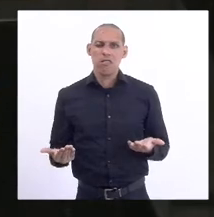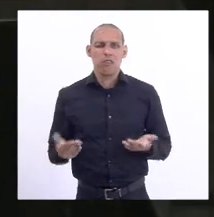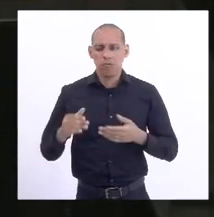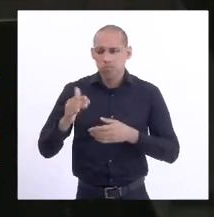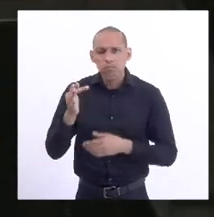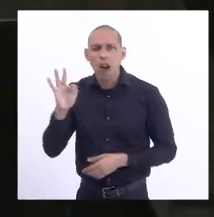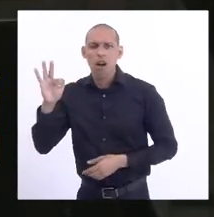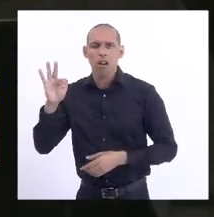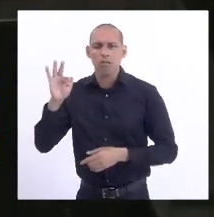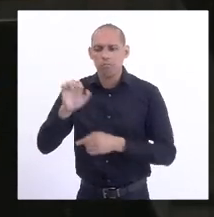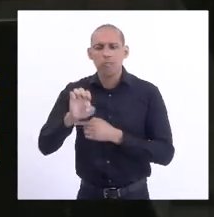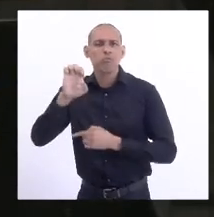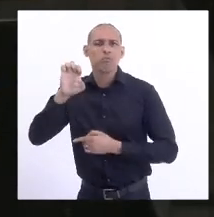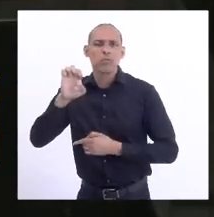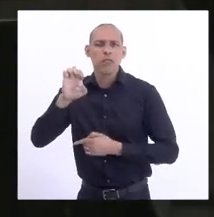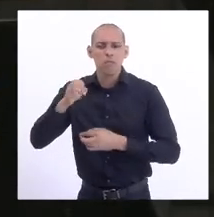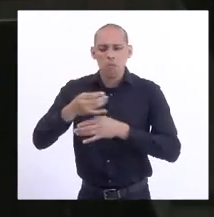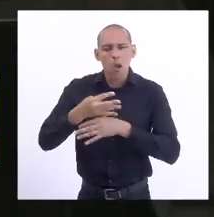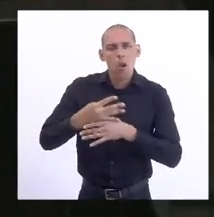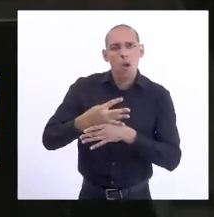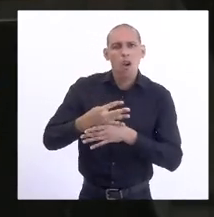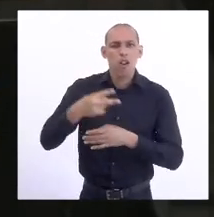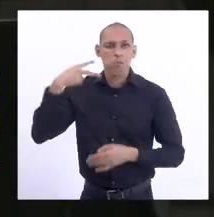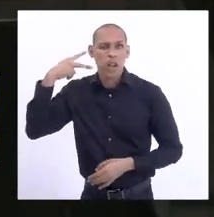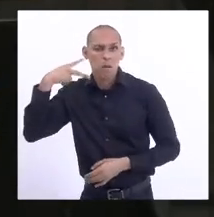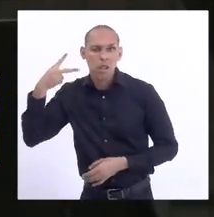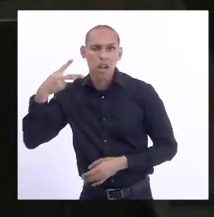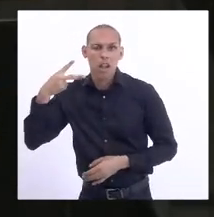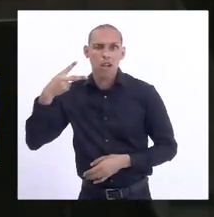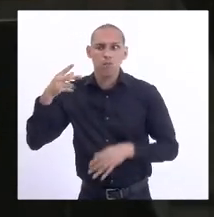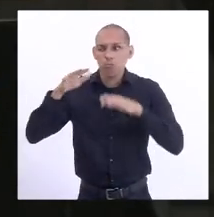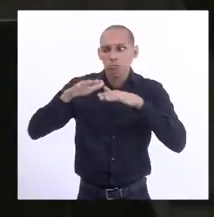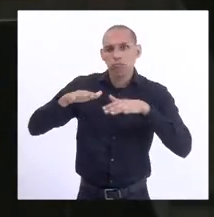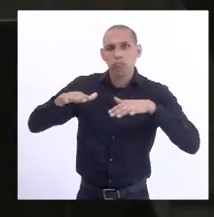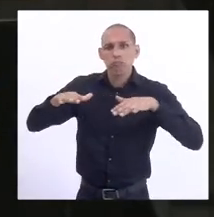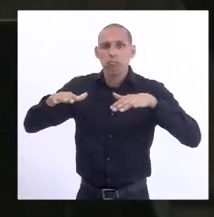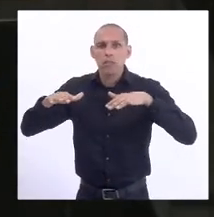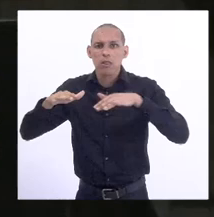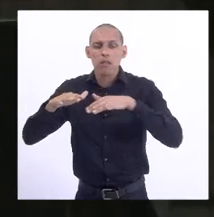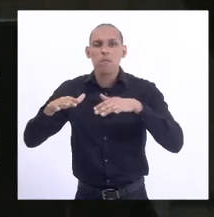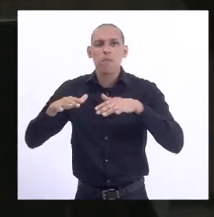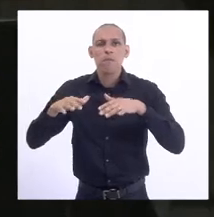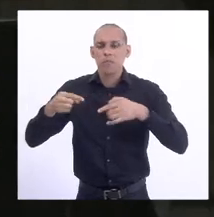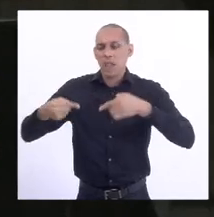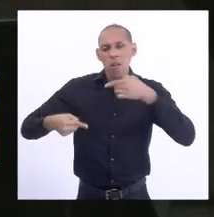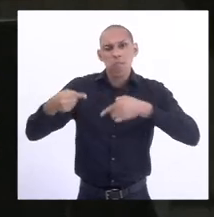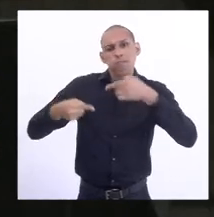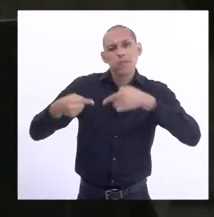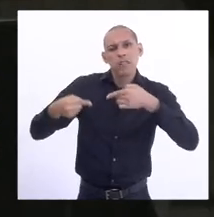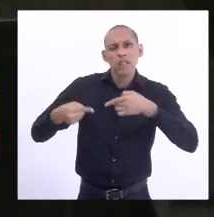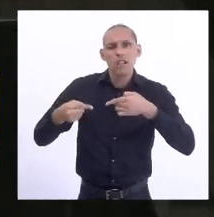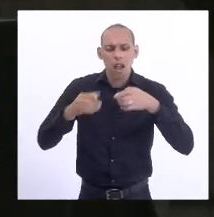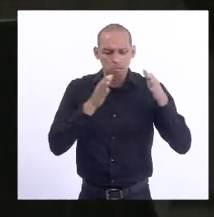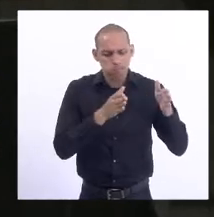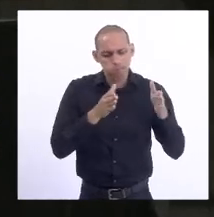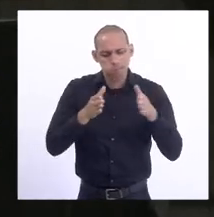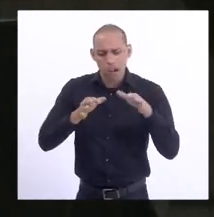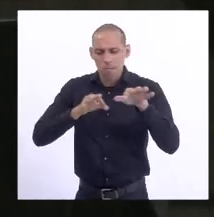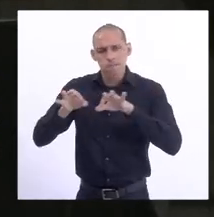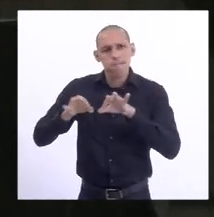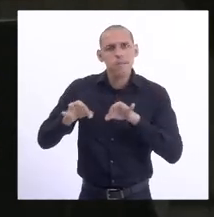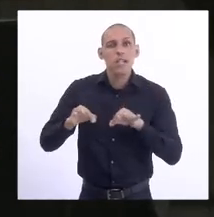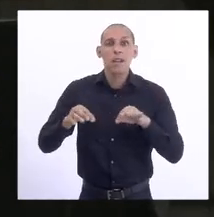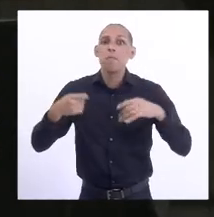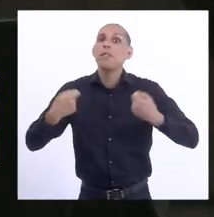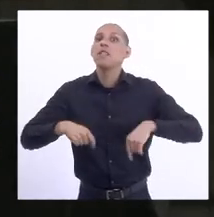municipais, os parlamentos, quando analisam as políticas públicas, vão